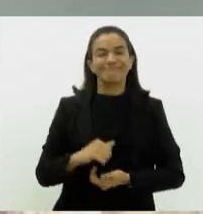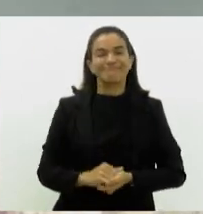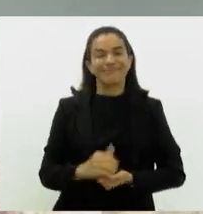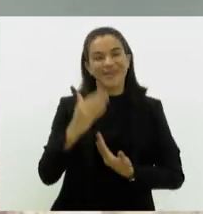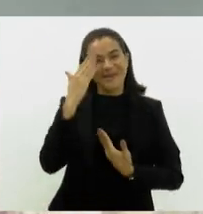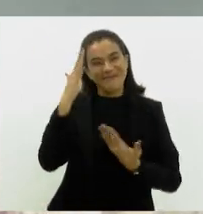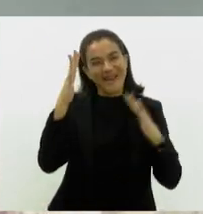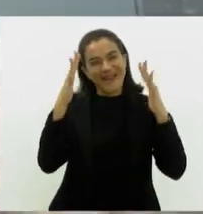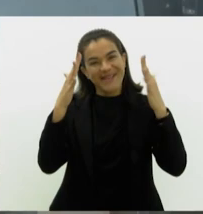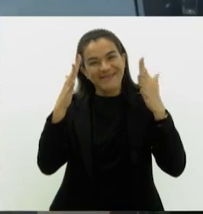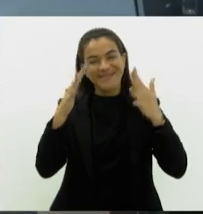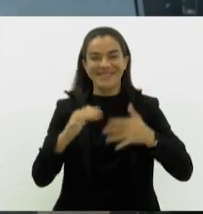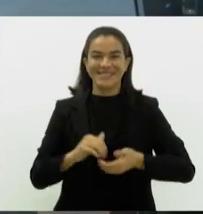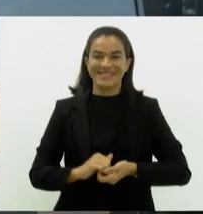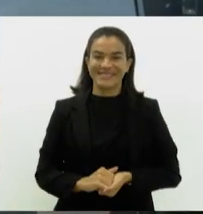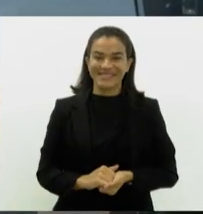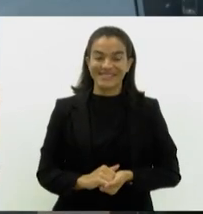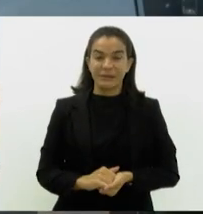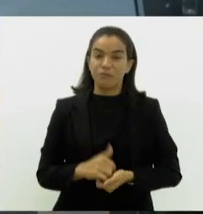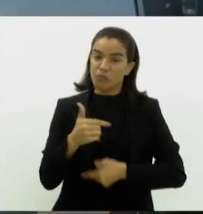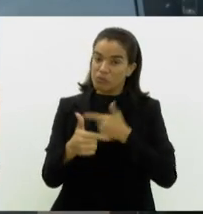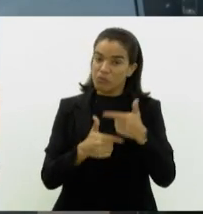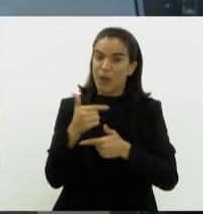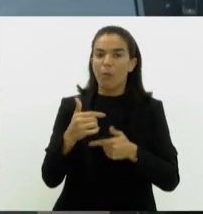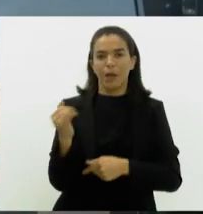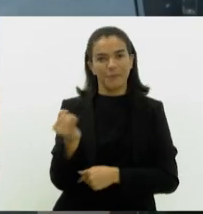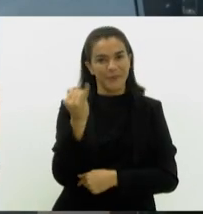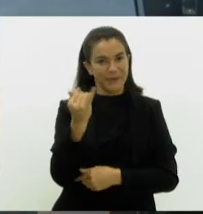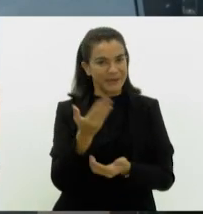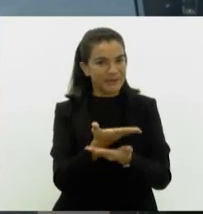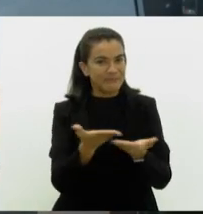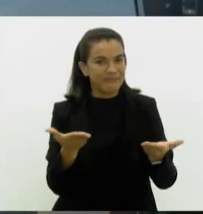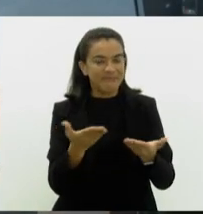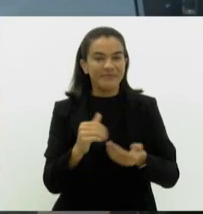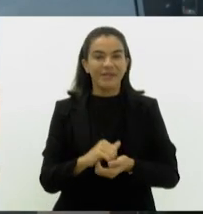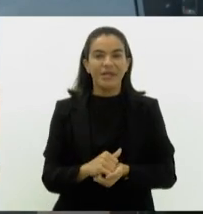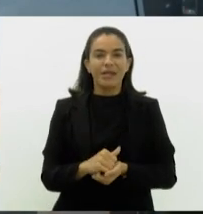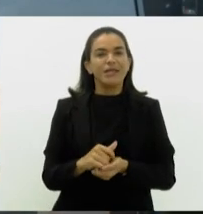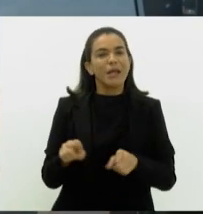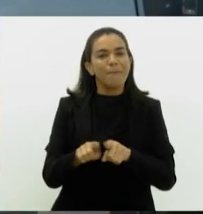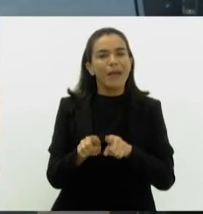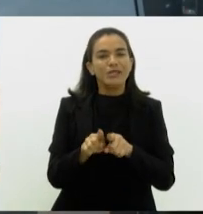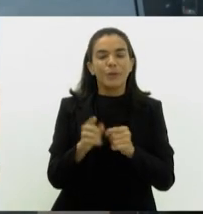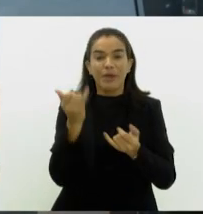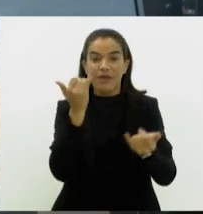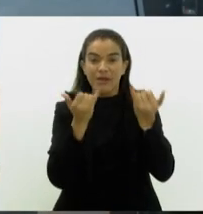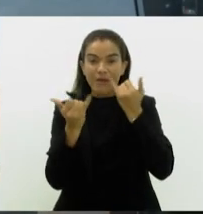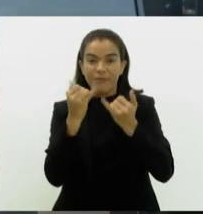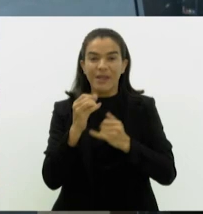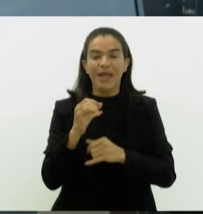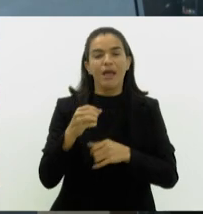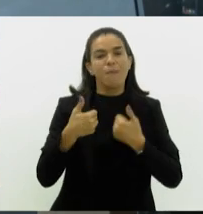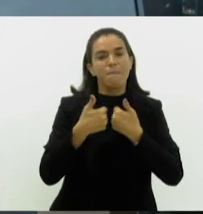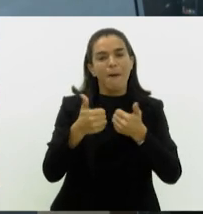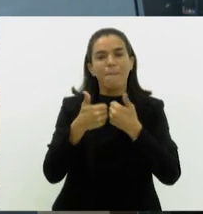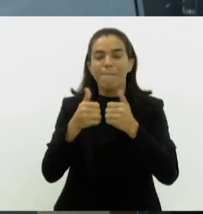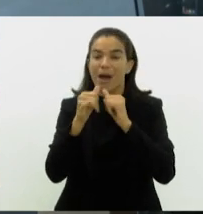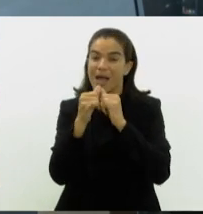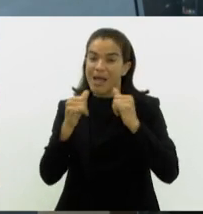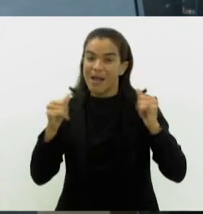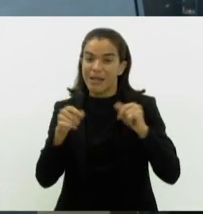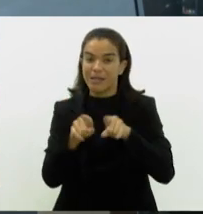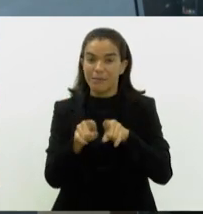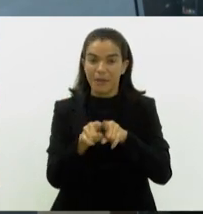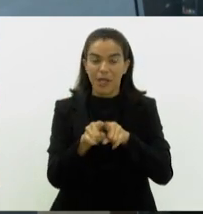Poço das Antas. Trabalho muito importante deles. E nos giros de notícias de hoje, eletromobilidade, curso de